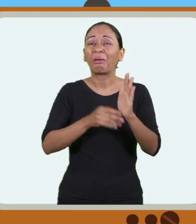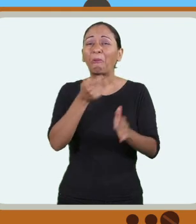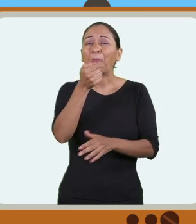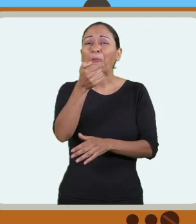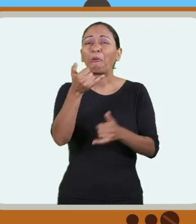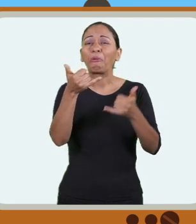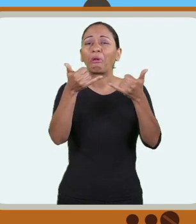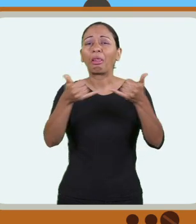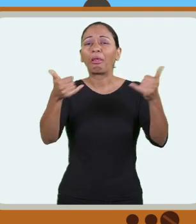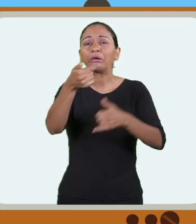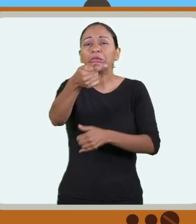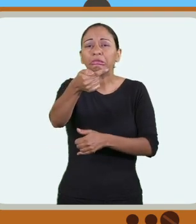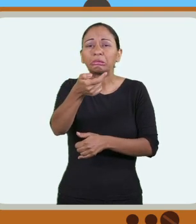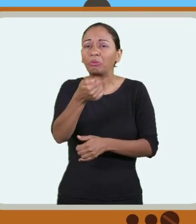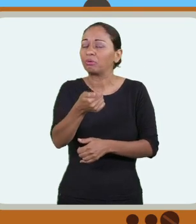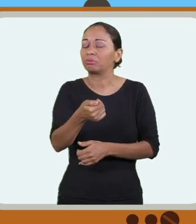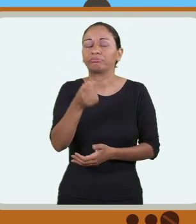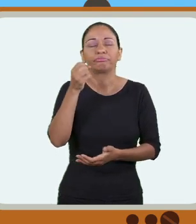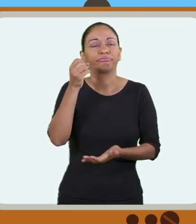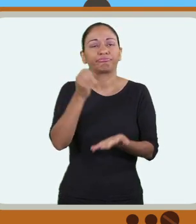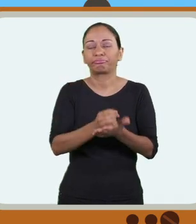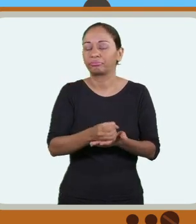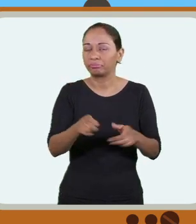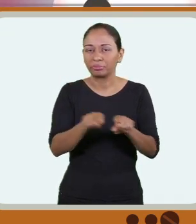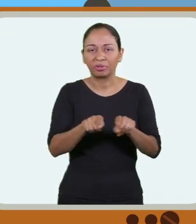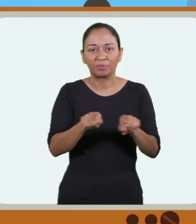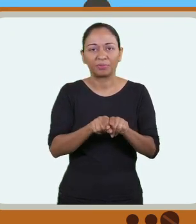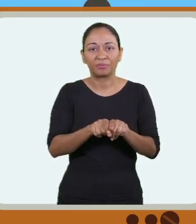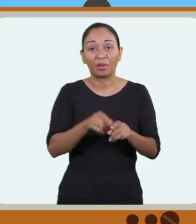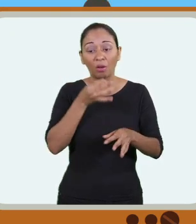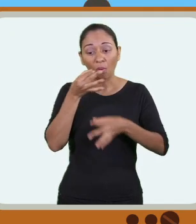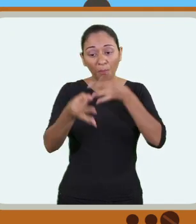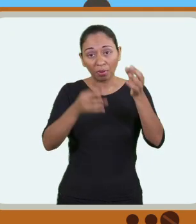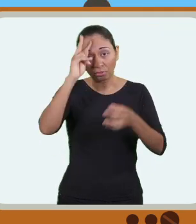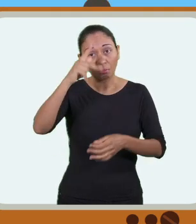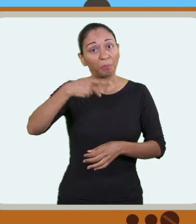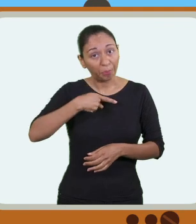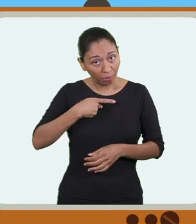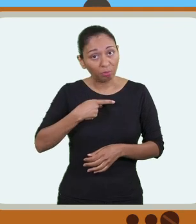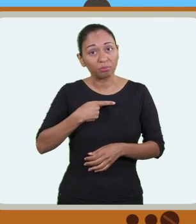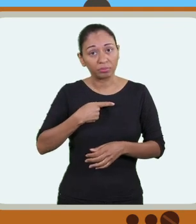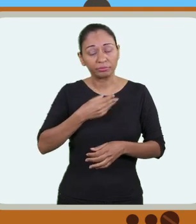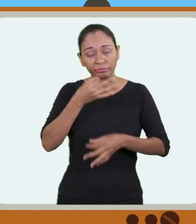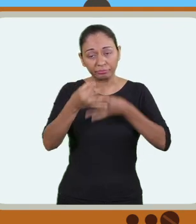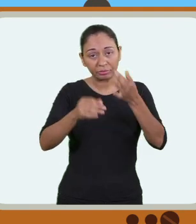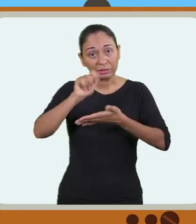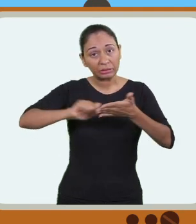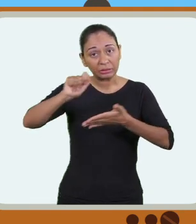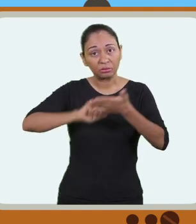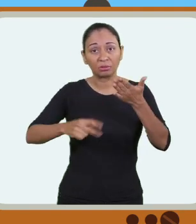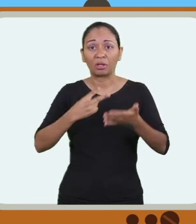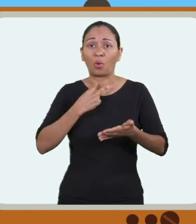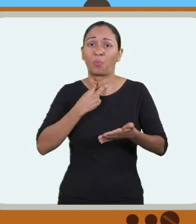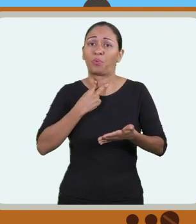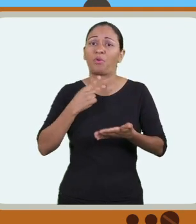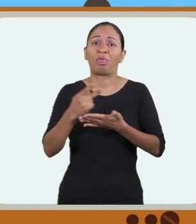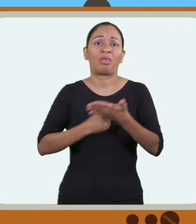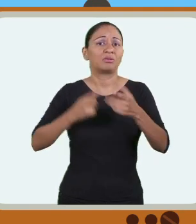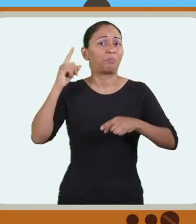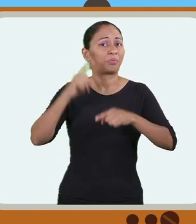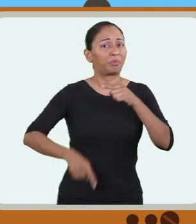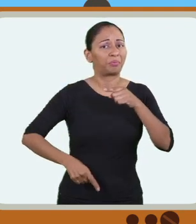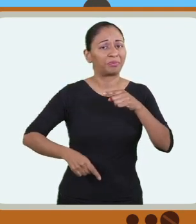texto for muito pequeno, até sete linhas, também não vale. Desenvolva seus próprios argumentos e dê a sua opinião por escrito.